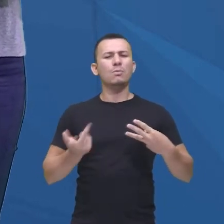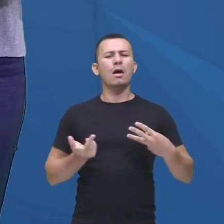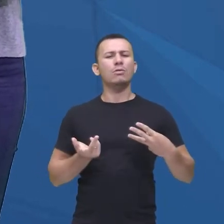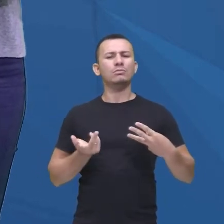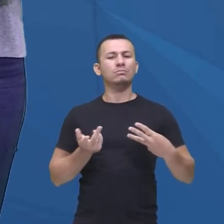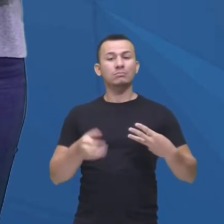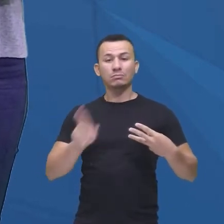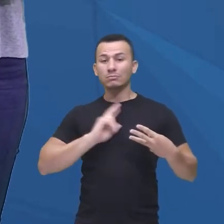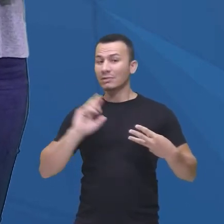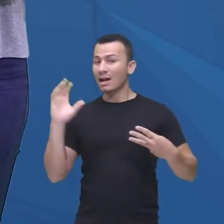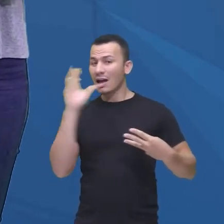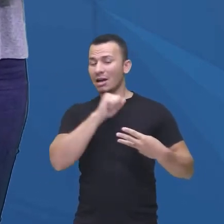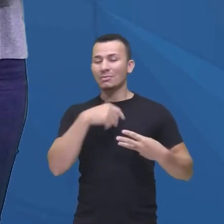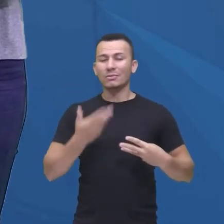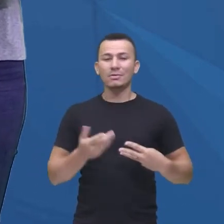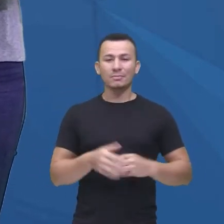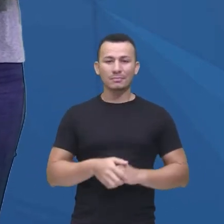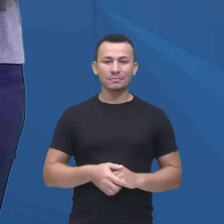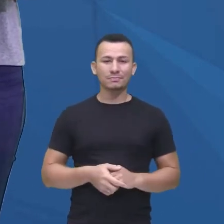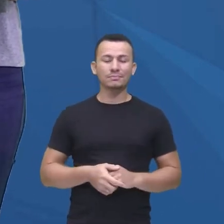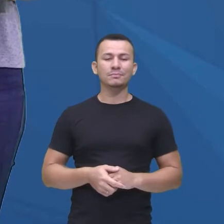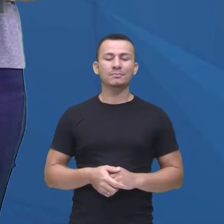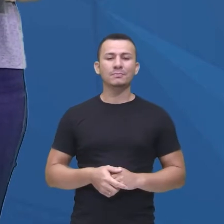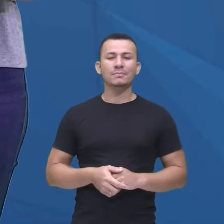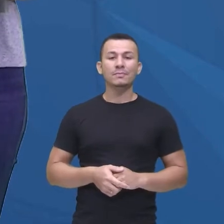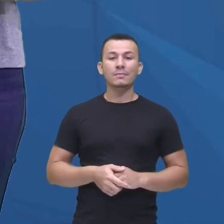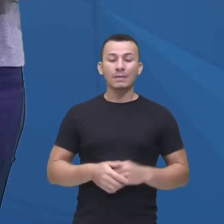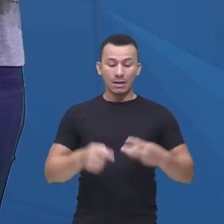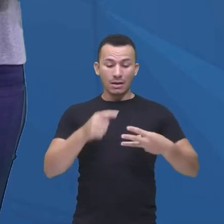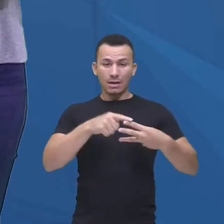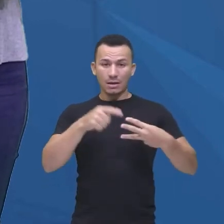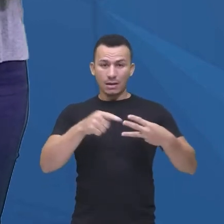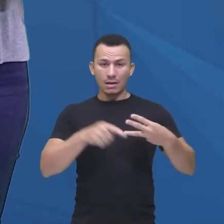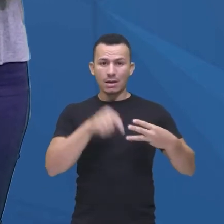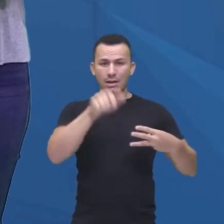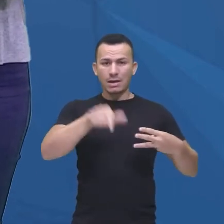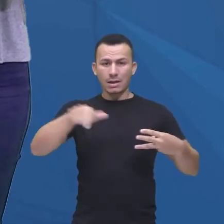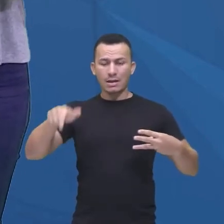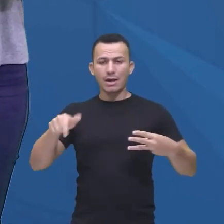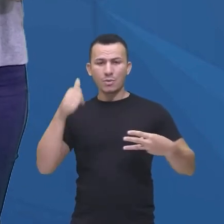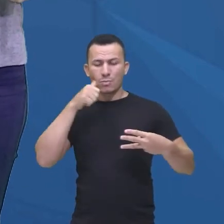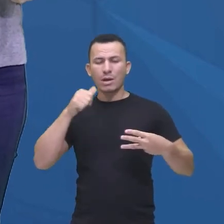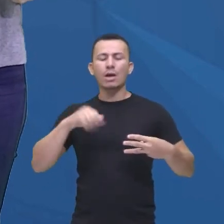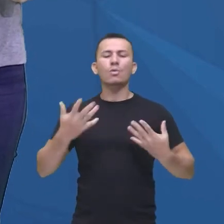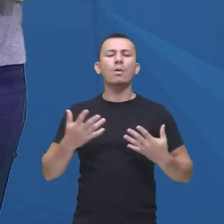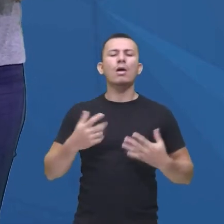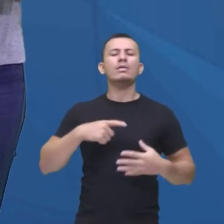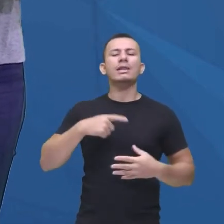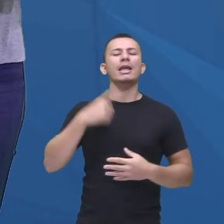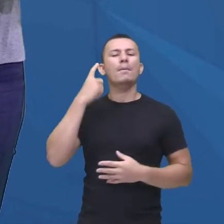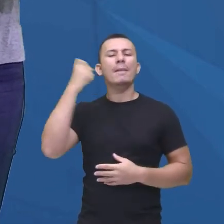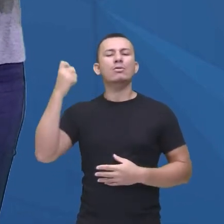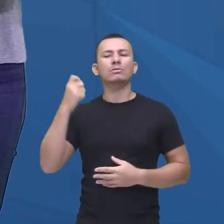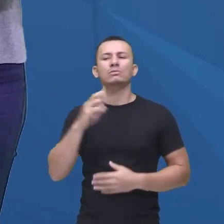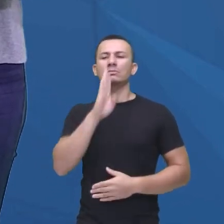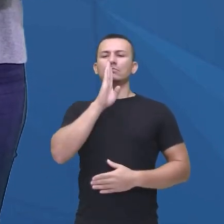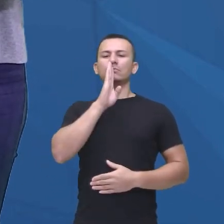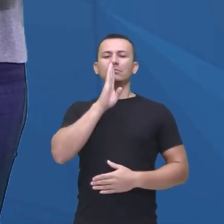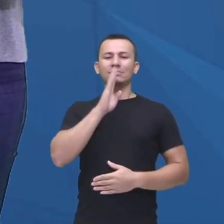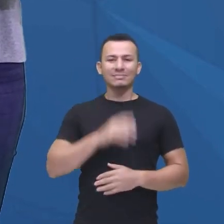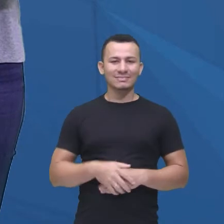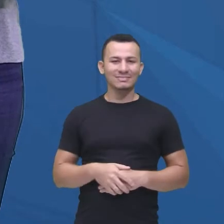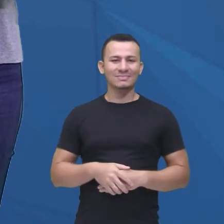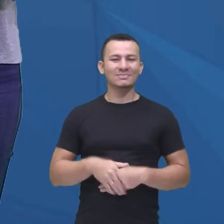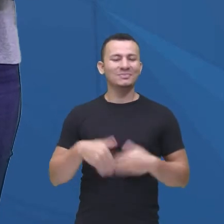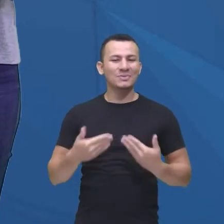bem rapidinho, quem que faz esse barulho de shh, na série, né, uma série ali que conta